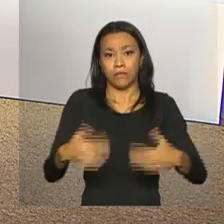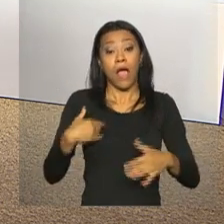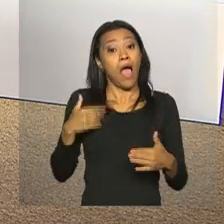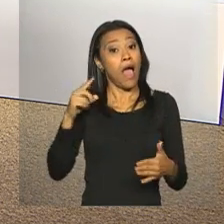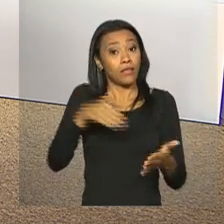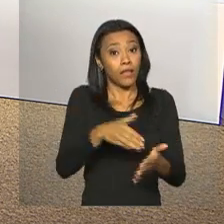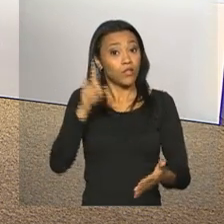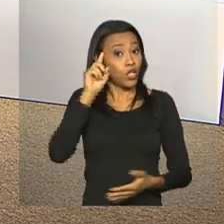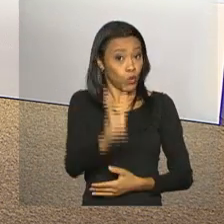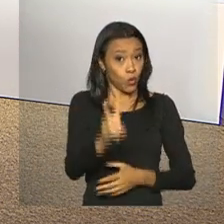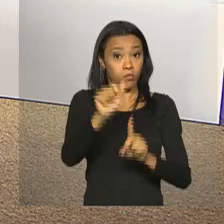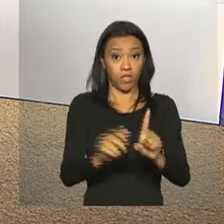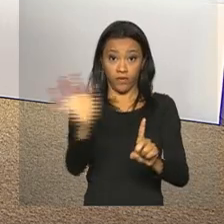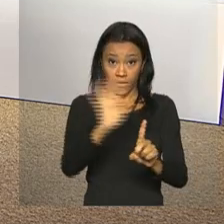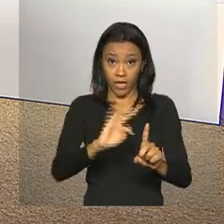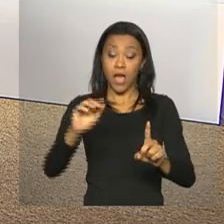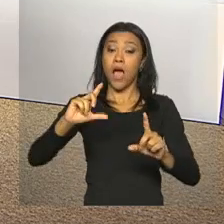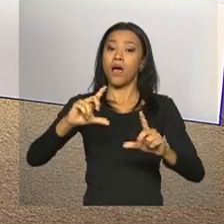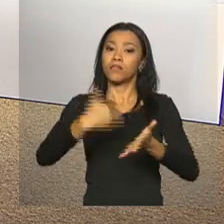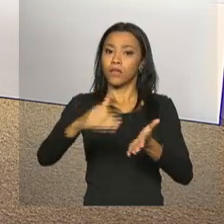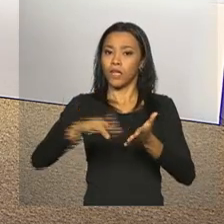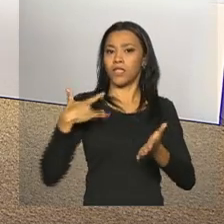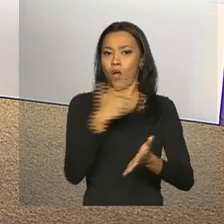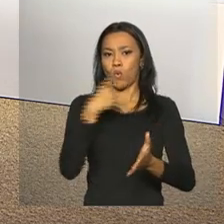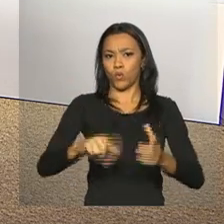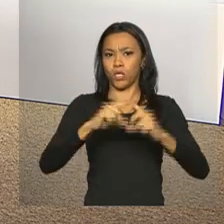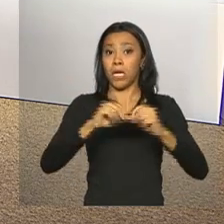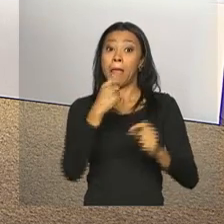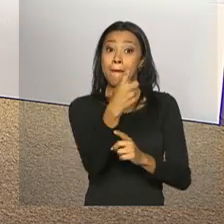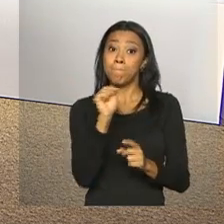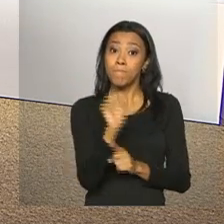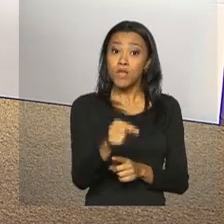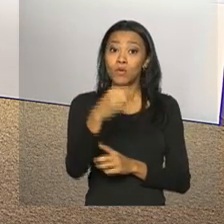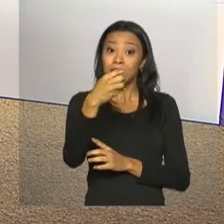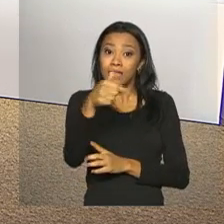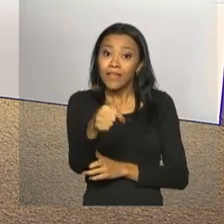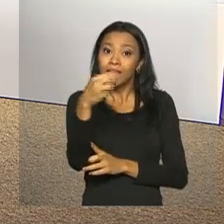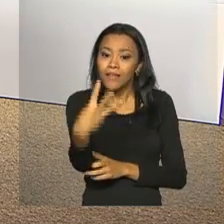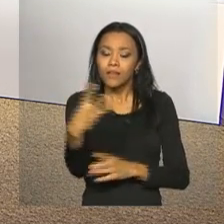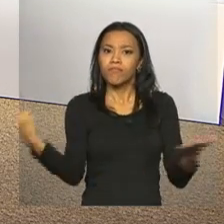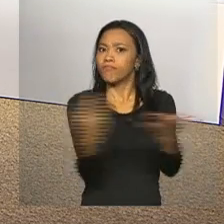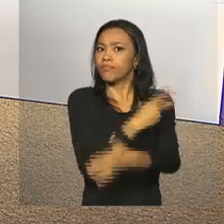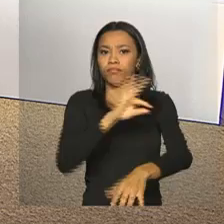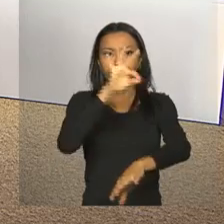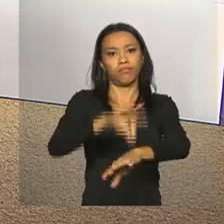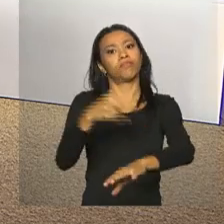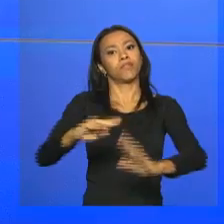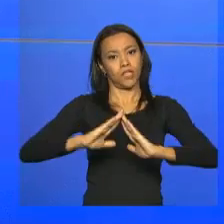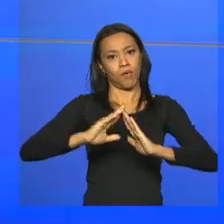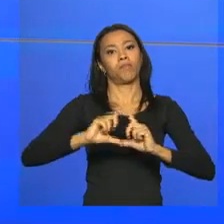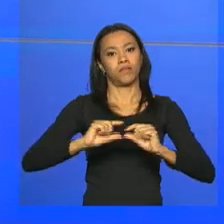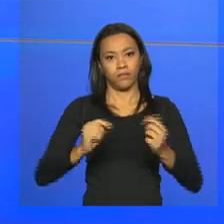de fevereiro, a Secretaria de Saúde do Distrito Federal registrou 1.073 casos de dengue em moradores de Brasília.